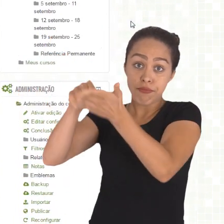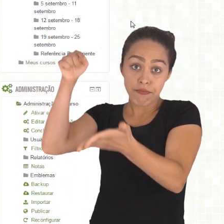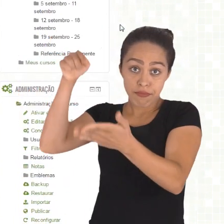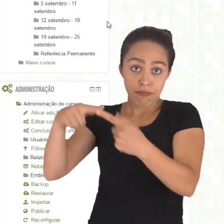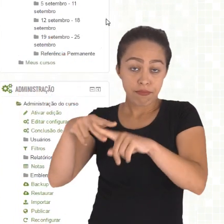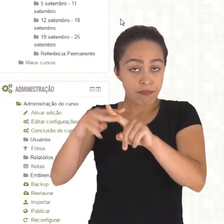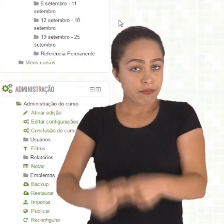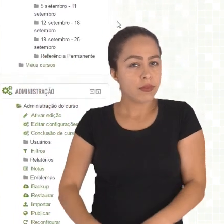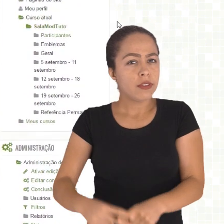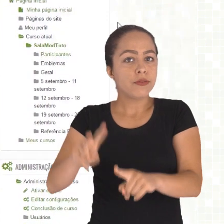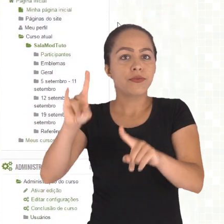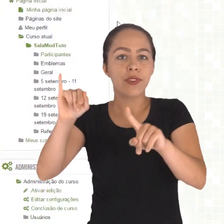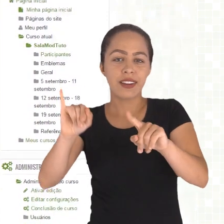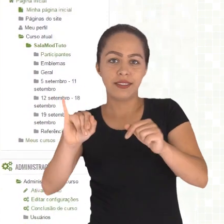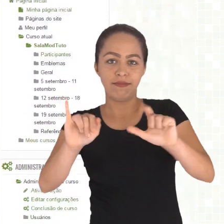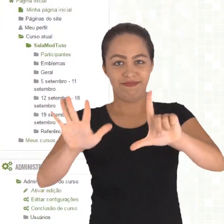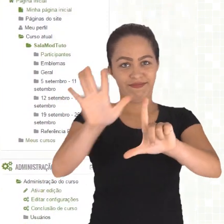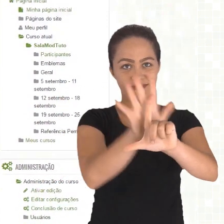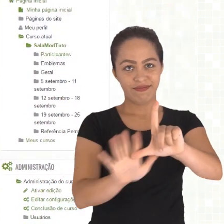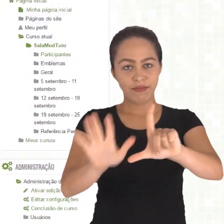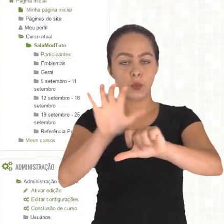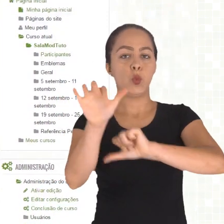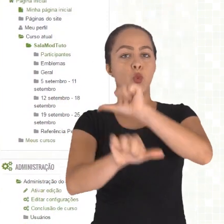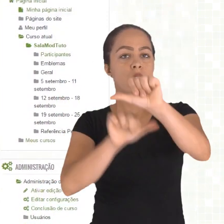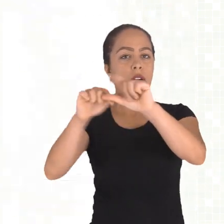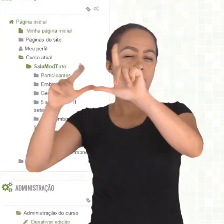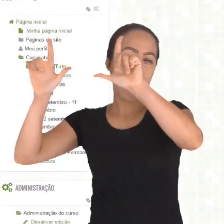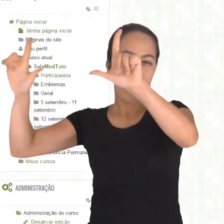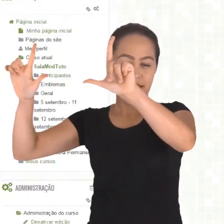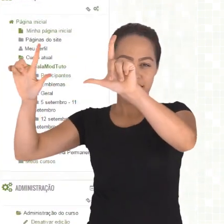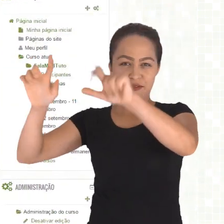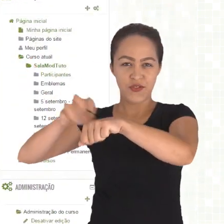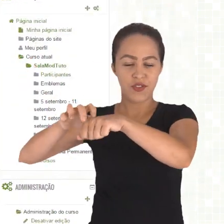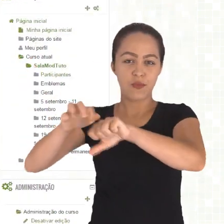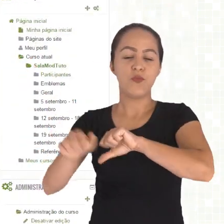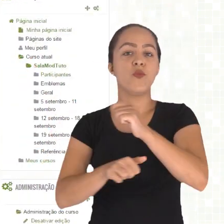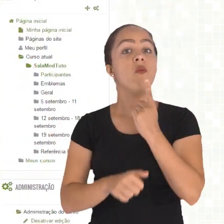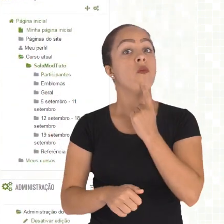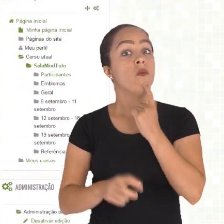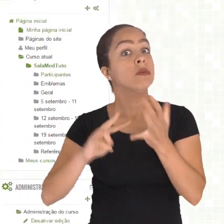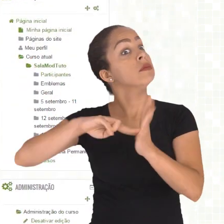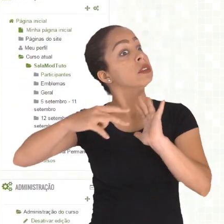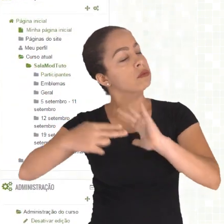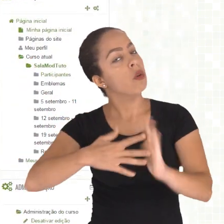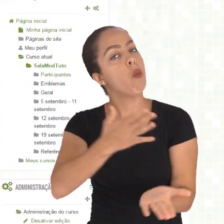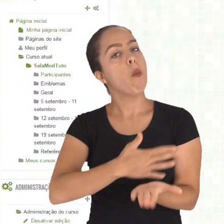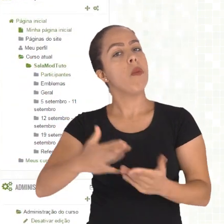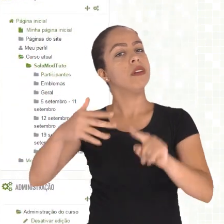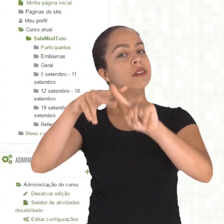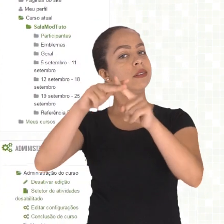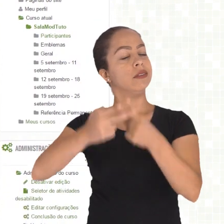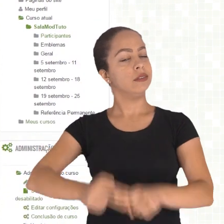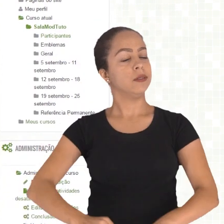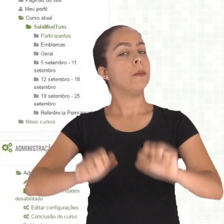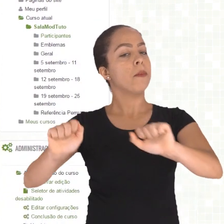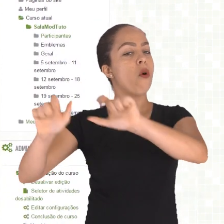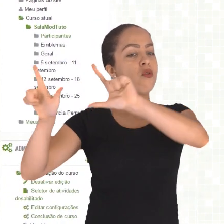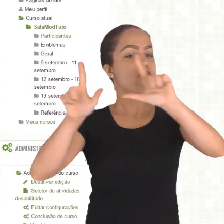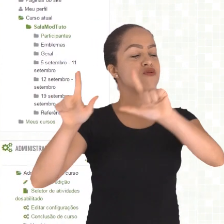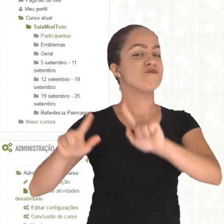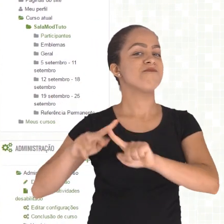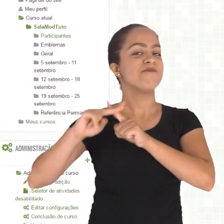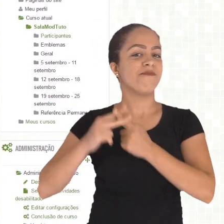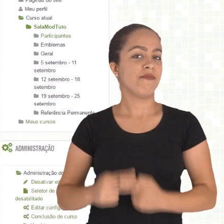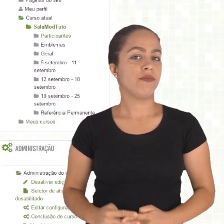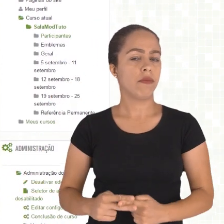a interface vai mudar, vai aparecer novos ícones que vão permitir que você edite a sua página. A gente